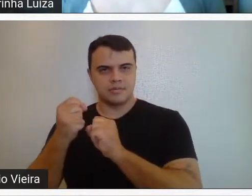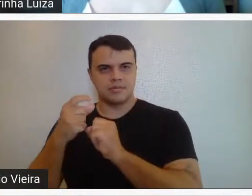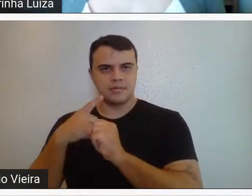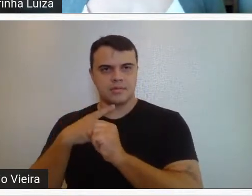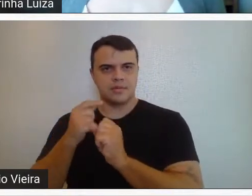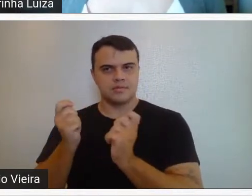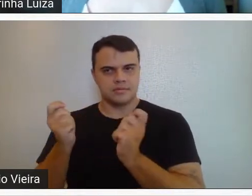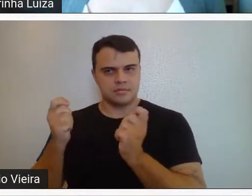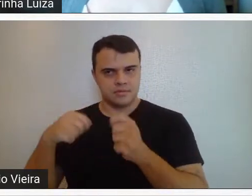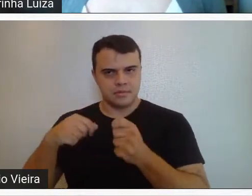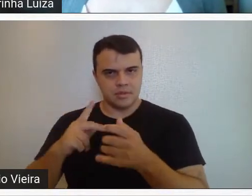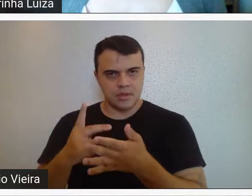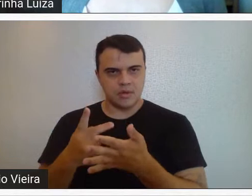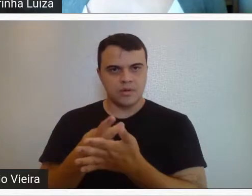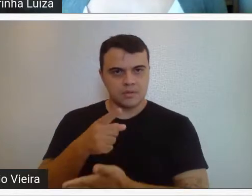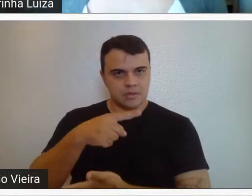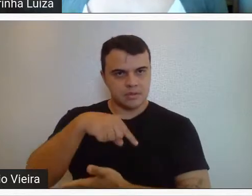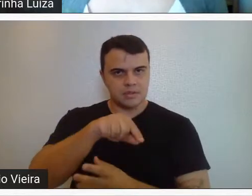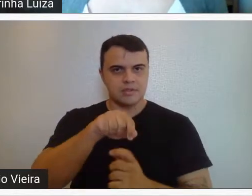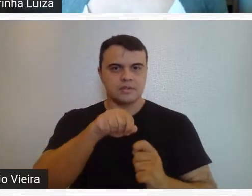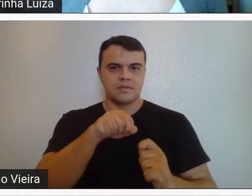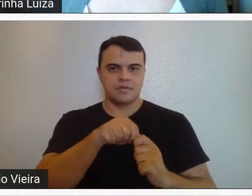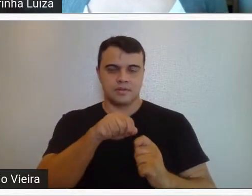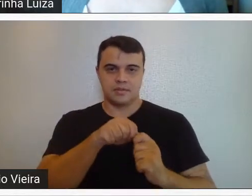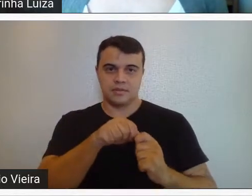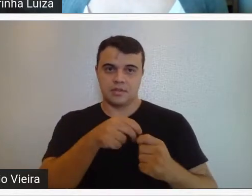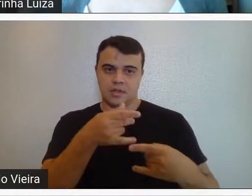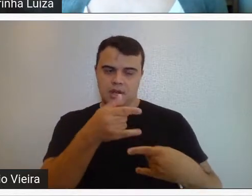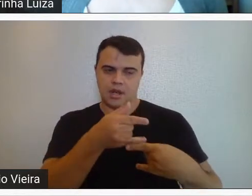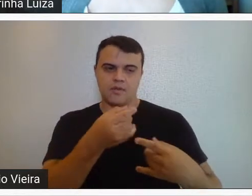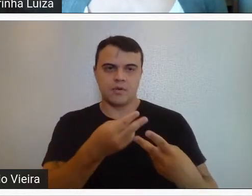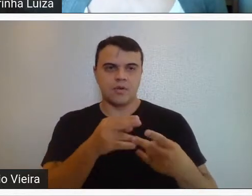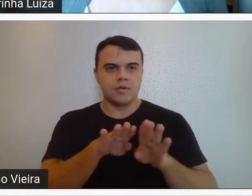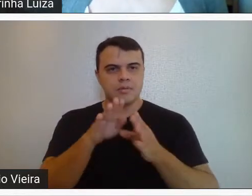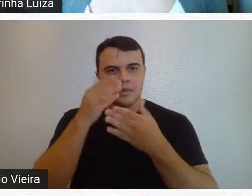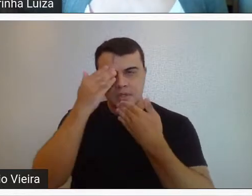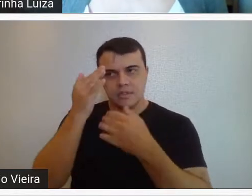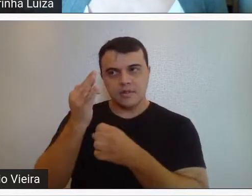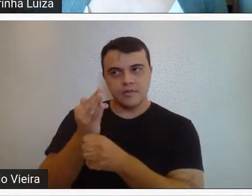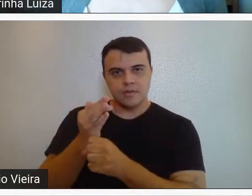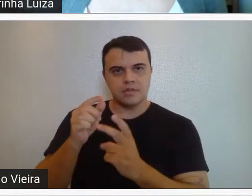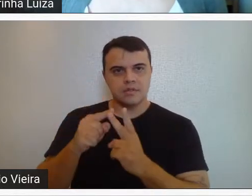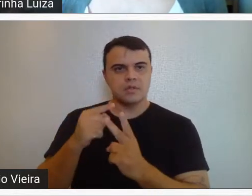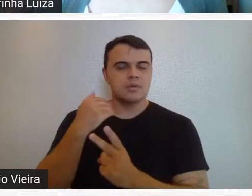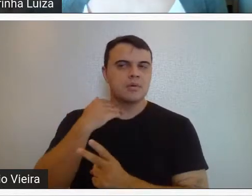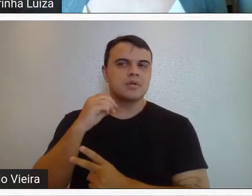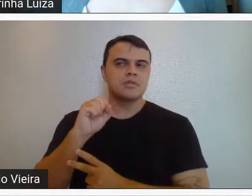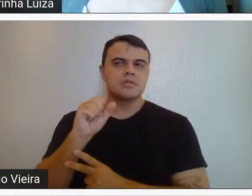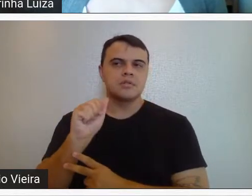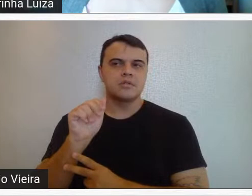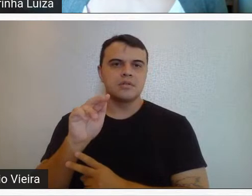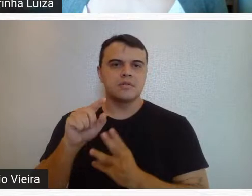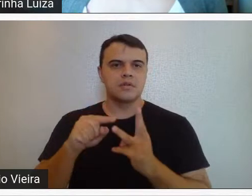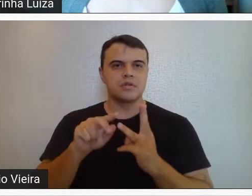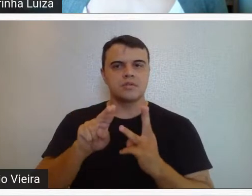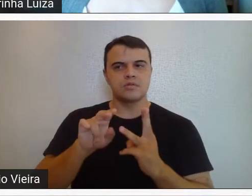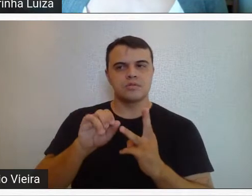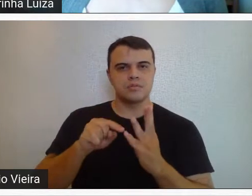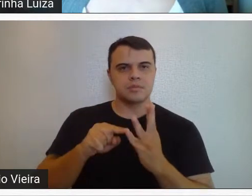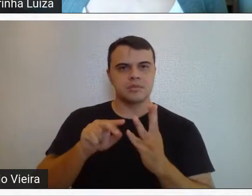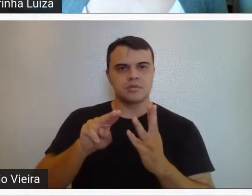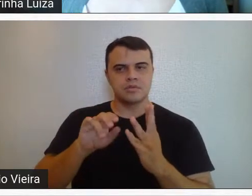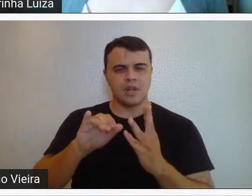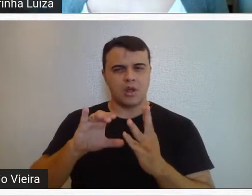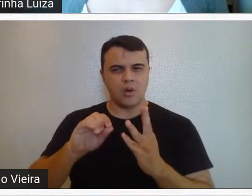possibilitam que a gente realize eventos como esse, agradecer à Fiat, ao Banco Safra, Uzi Minas, Usina